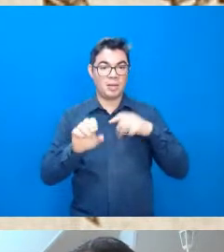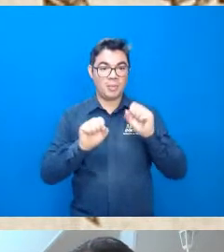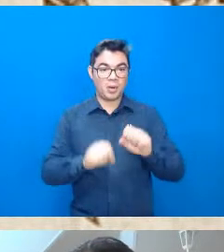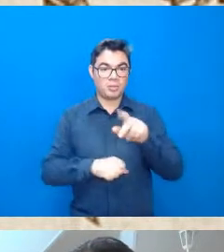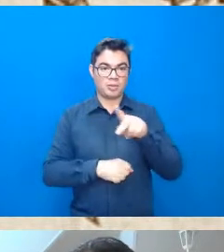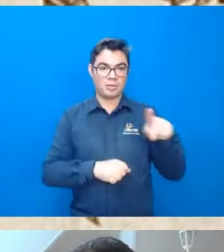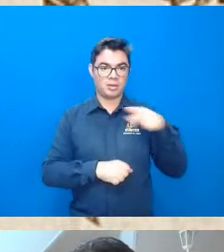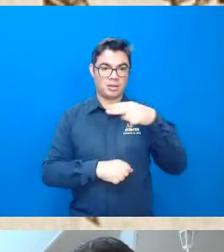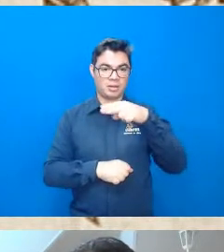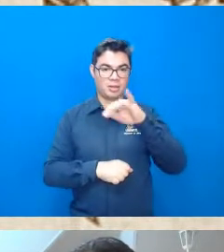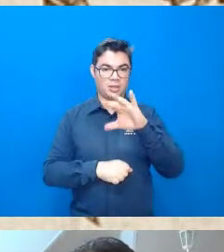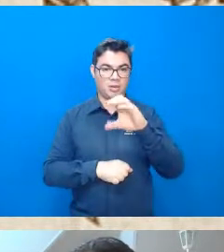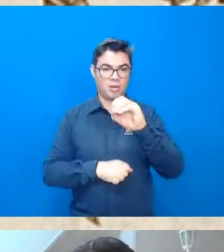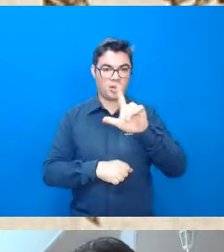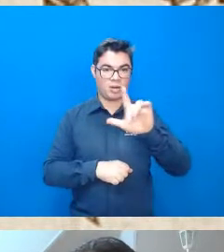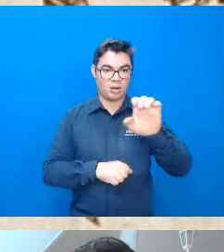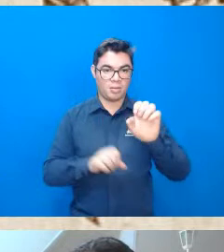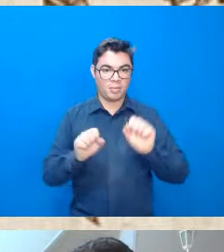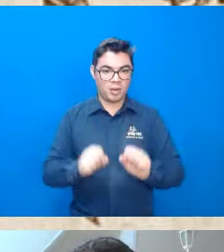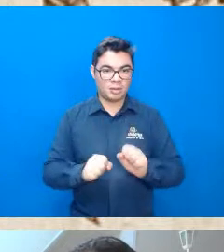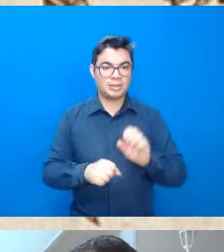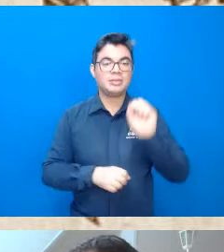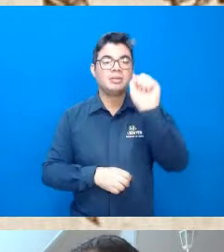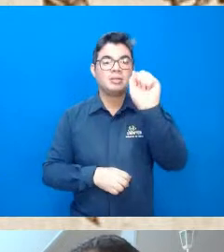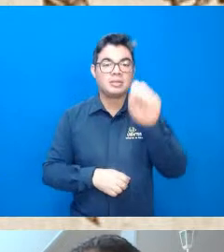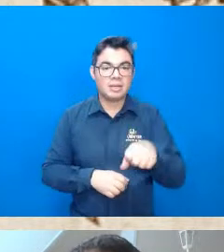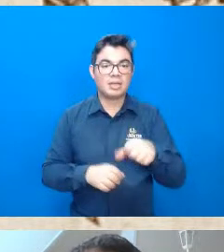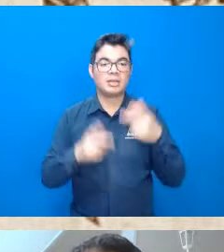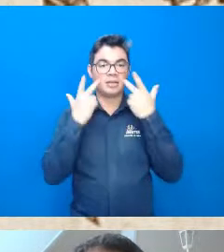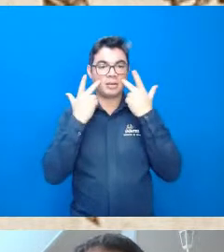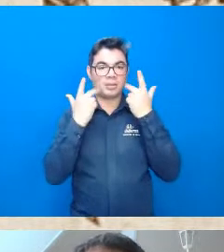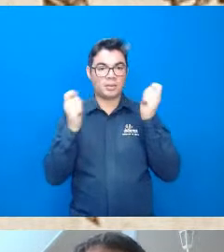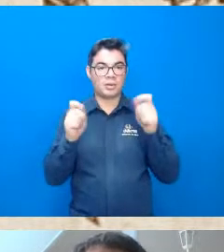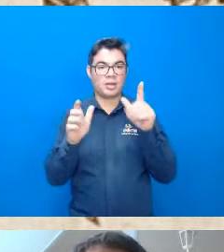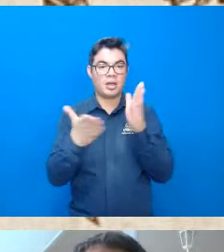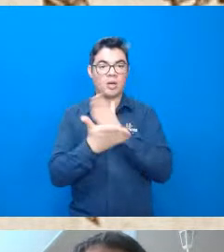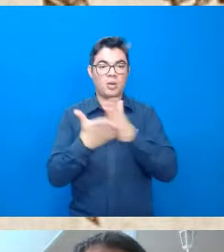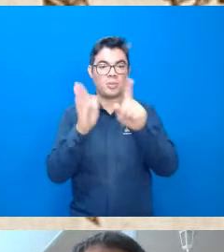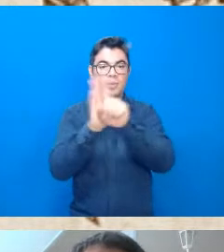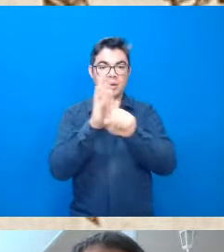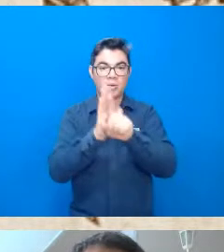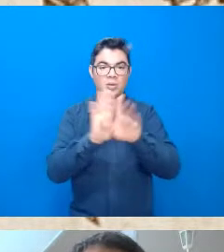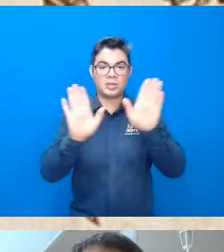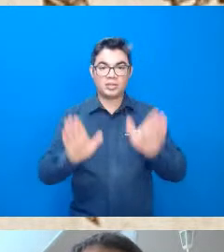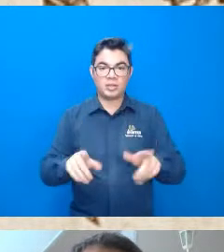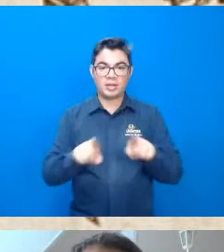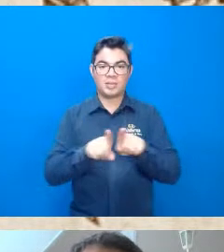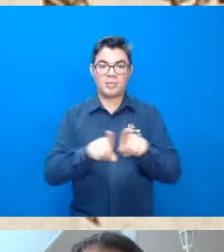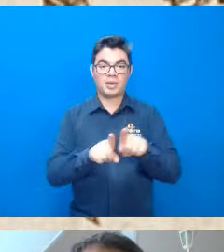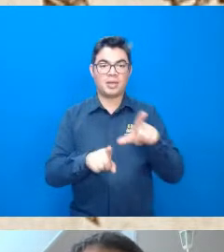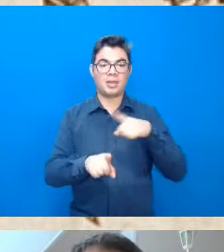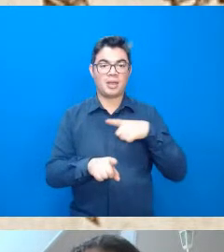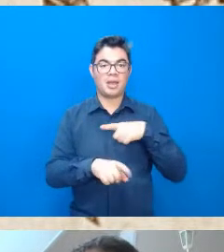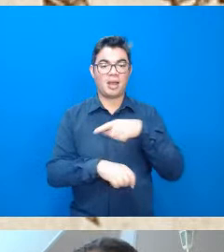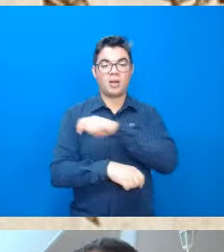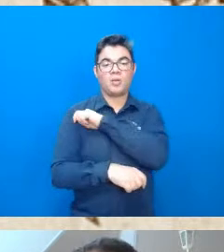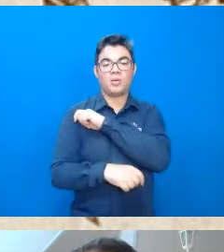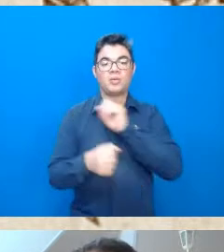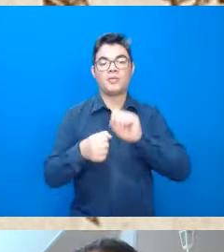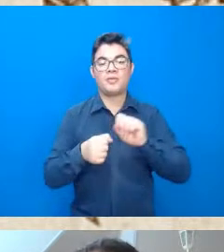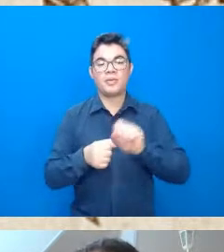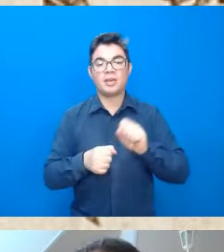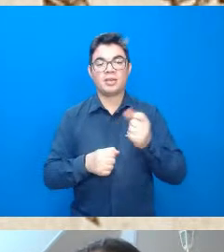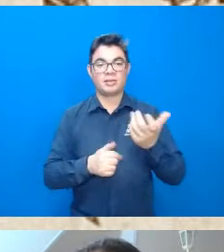ser? Pode ser pode ser professora Renata então eu tenho algumas perguntas já para o Luiz que os alunos fizeram né ao longo da